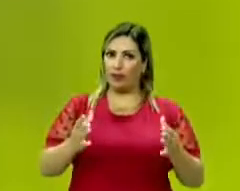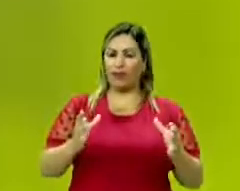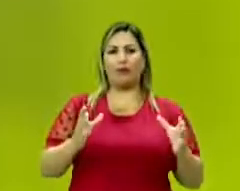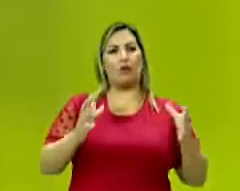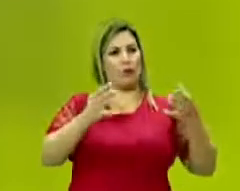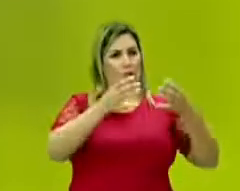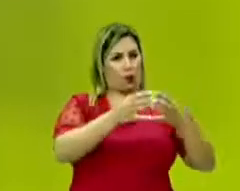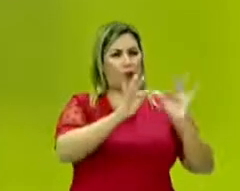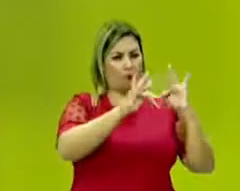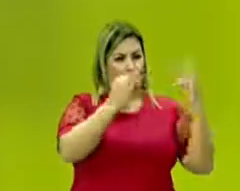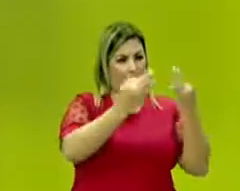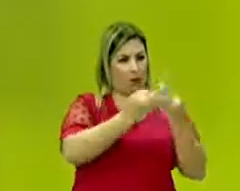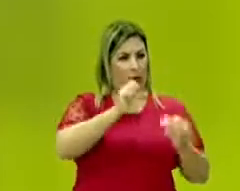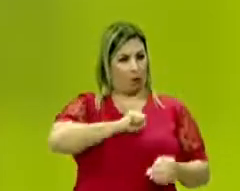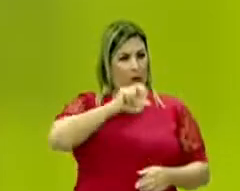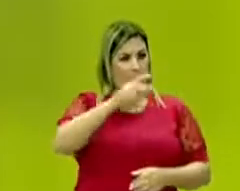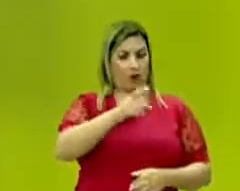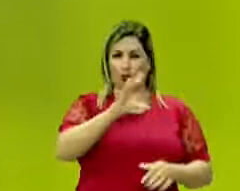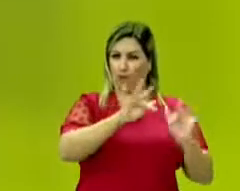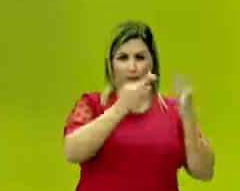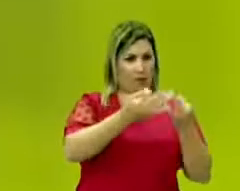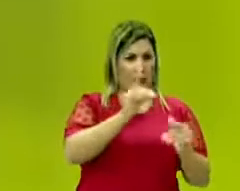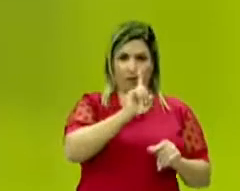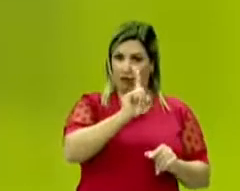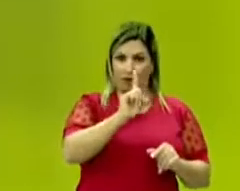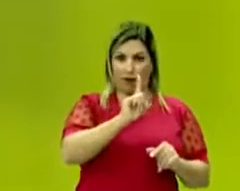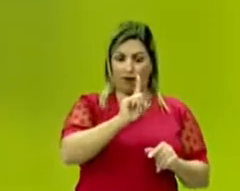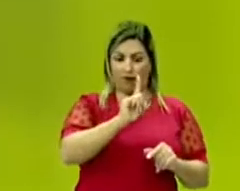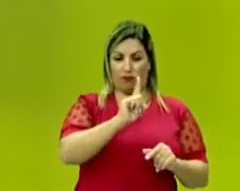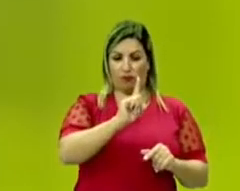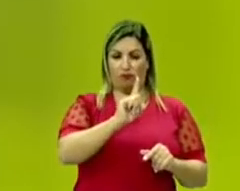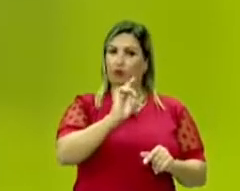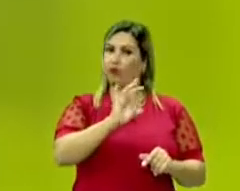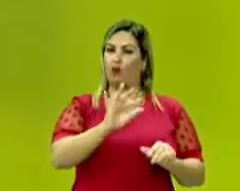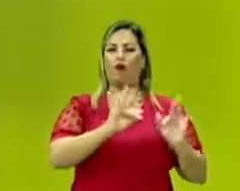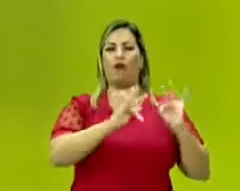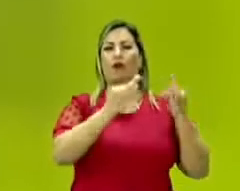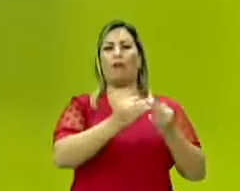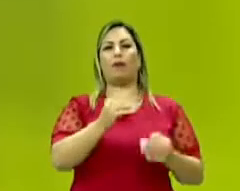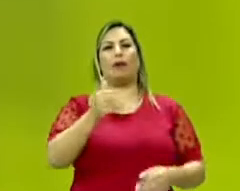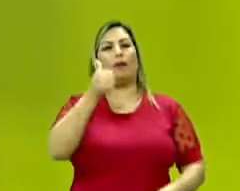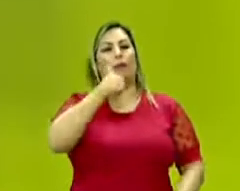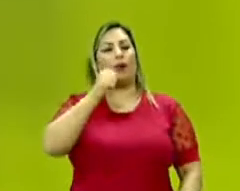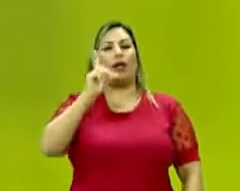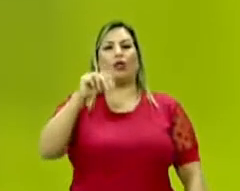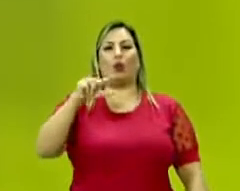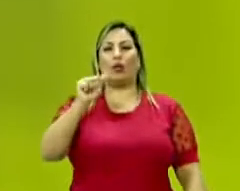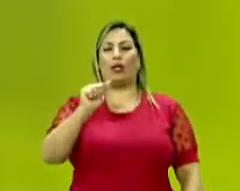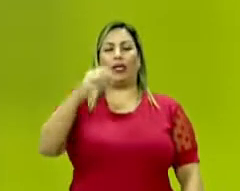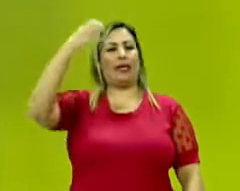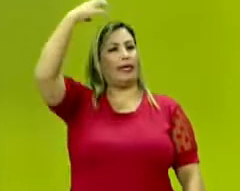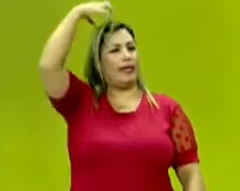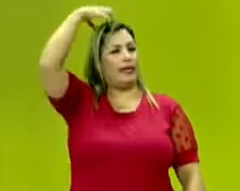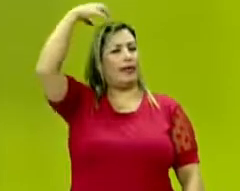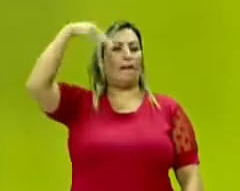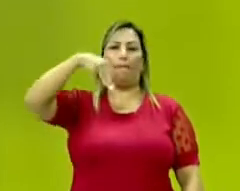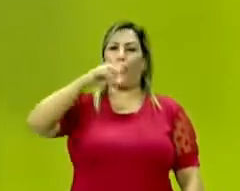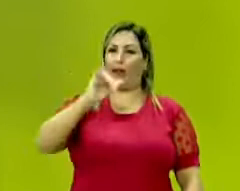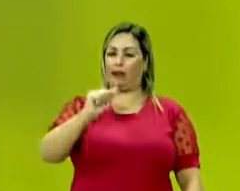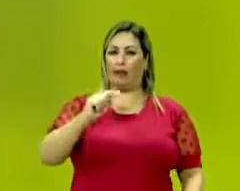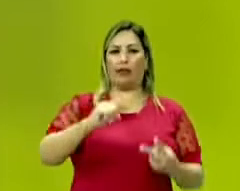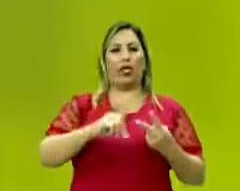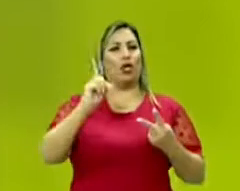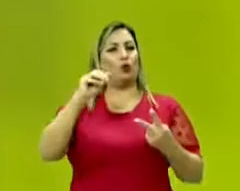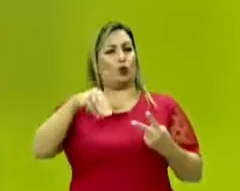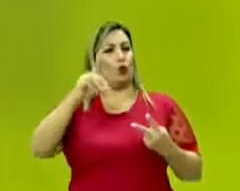portuguesa, eu não estou falando só da família nuclear. Dona Maria I, a rainha, Dom João,